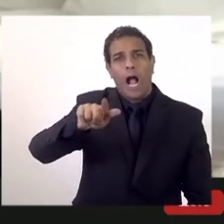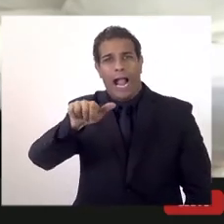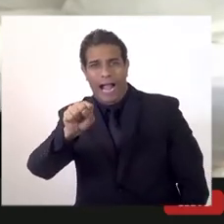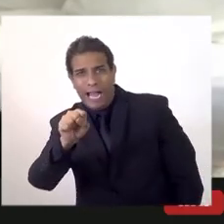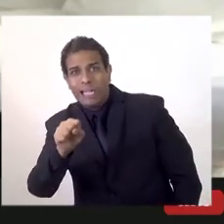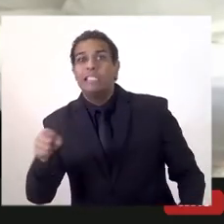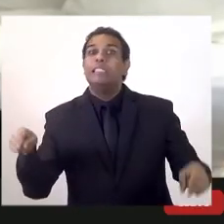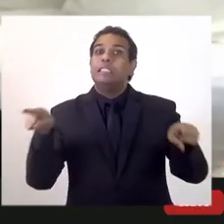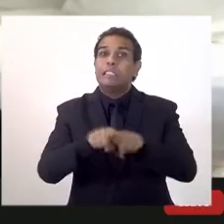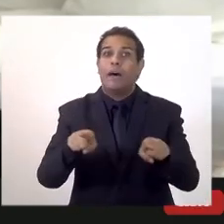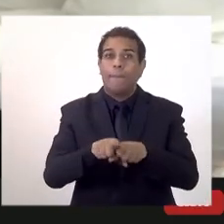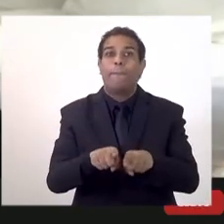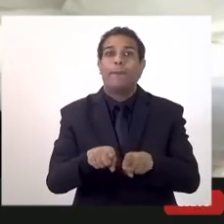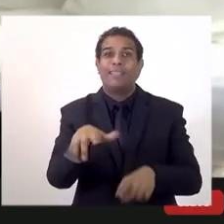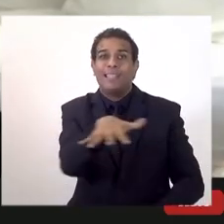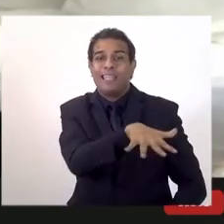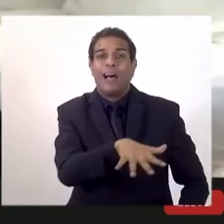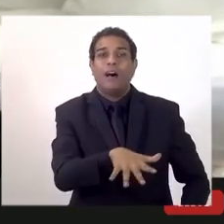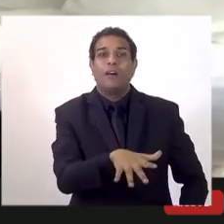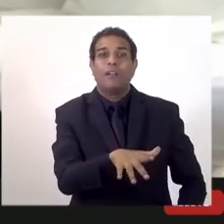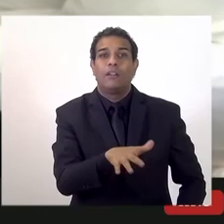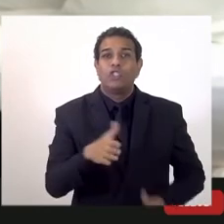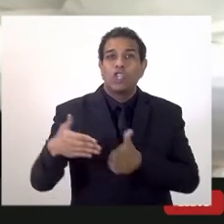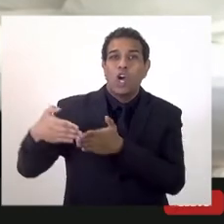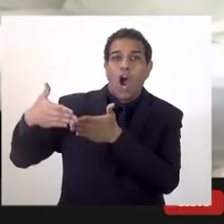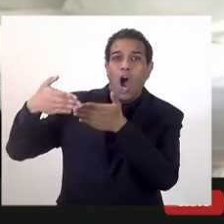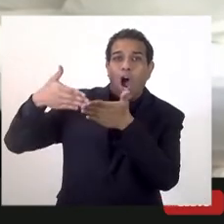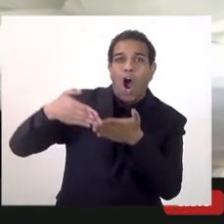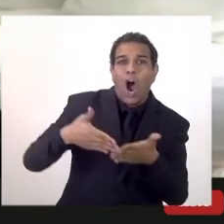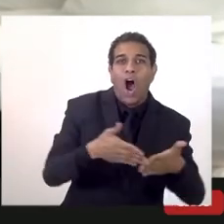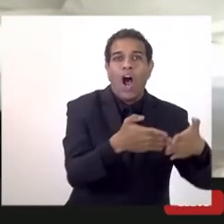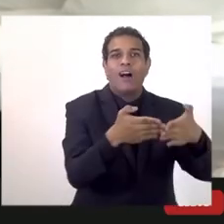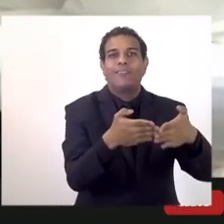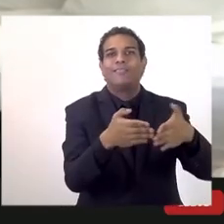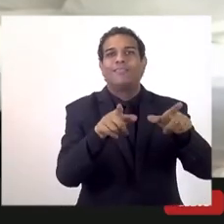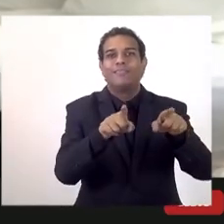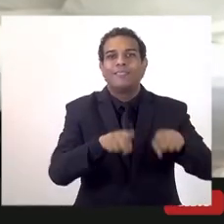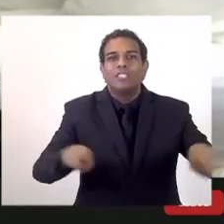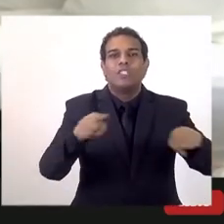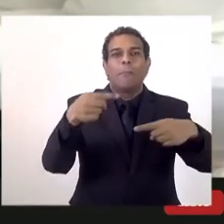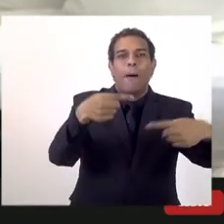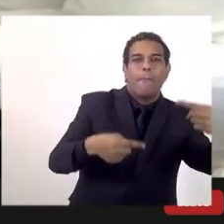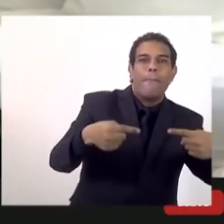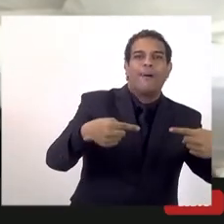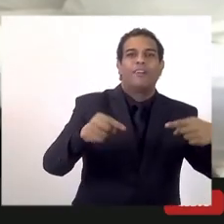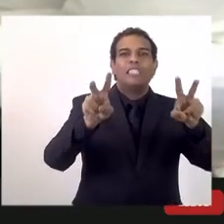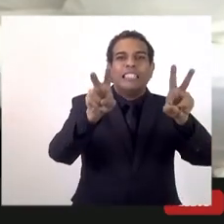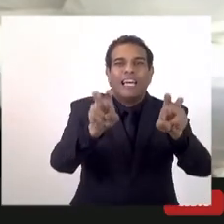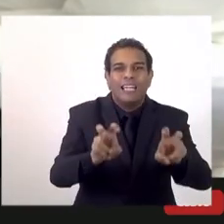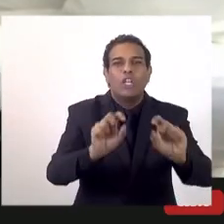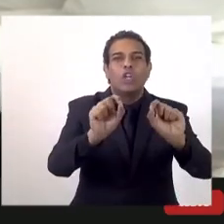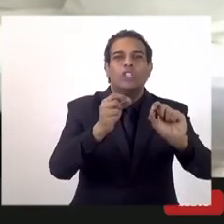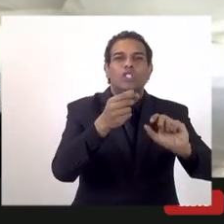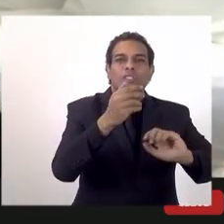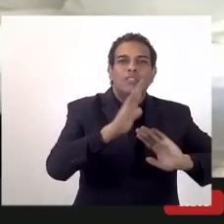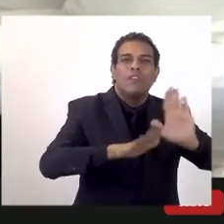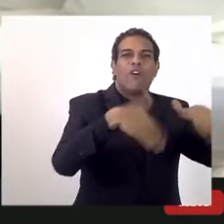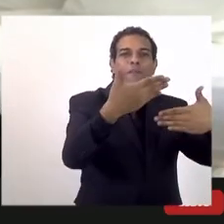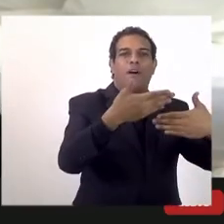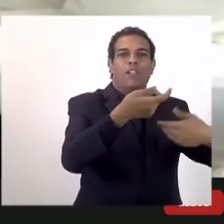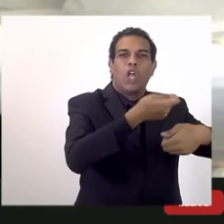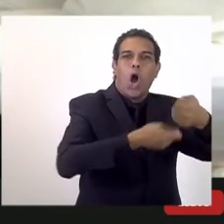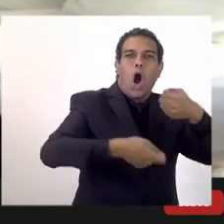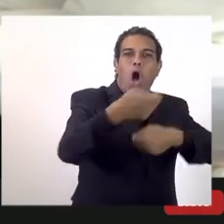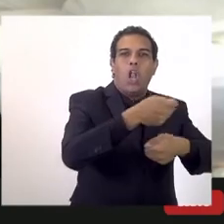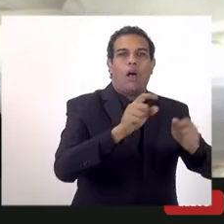naval que já foi também de grande importância aqui para debater esses assuntos que nós estamos hoje aqui